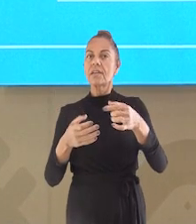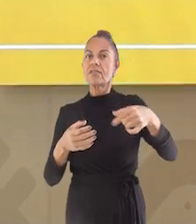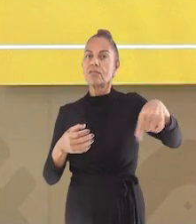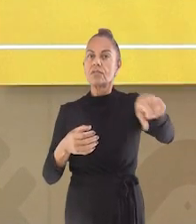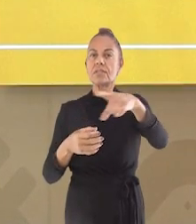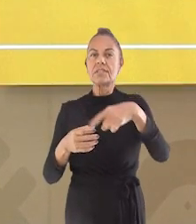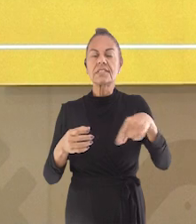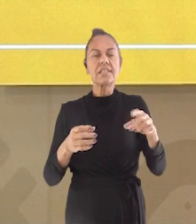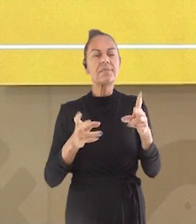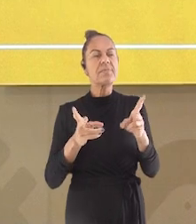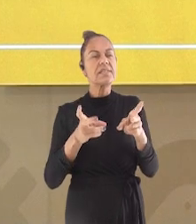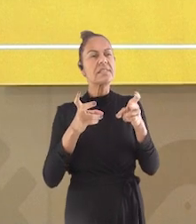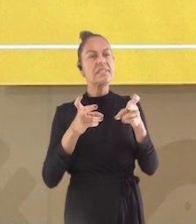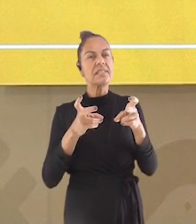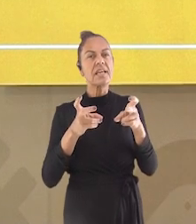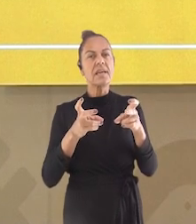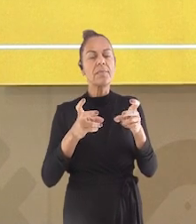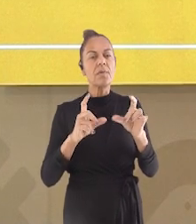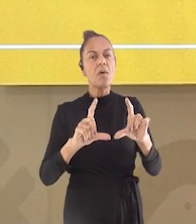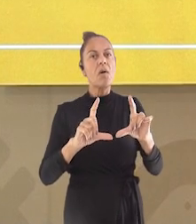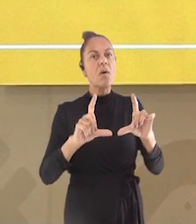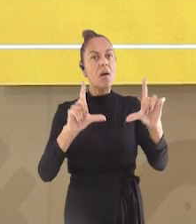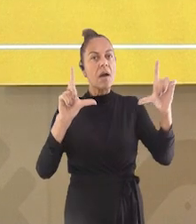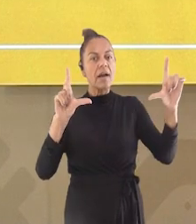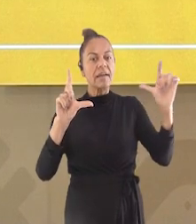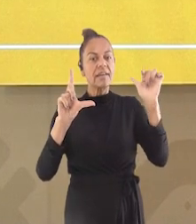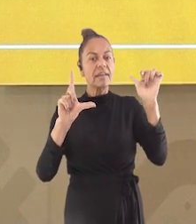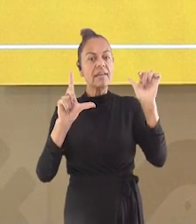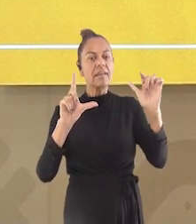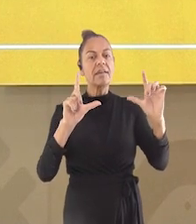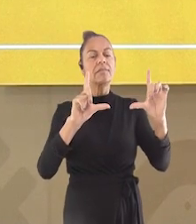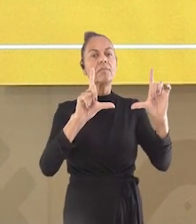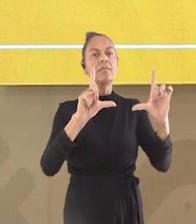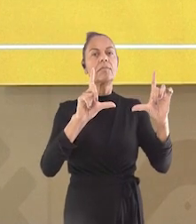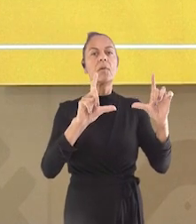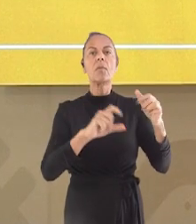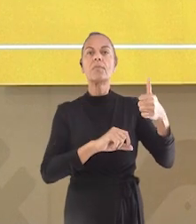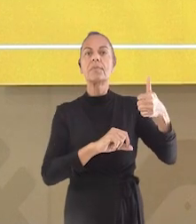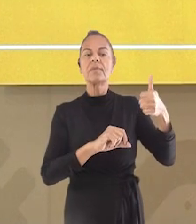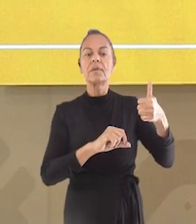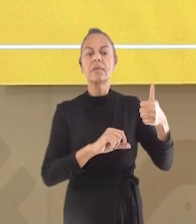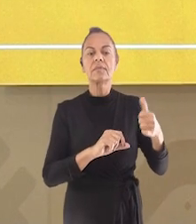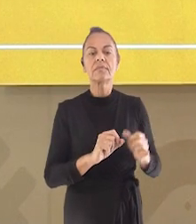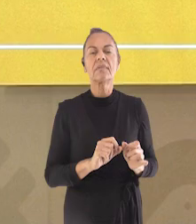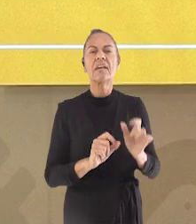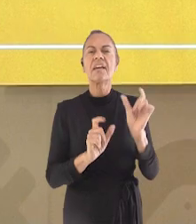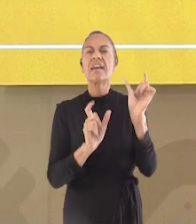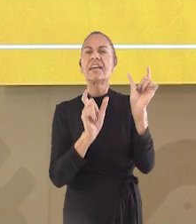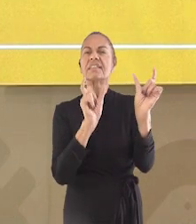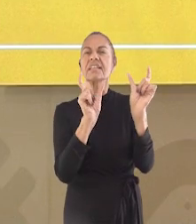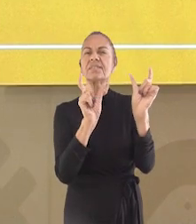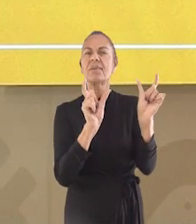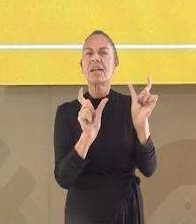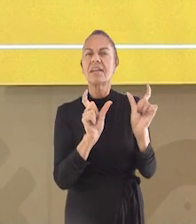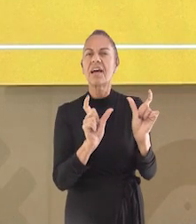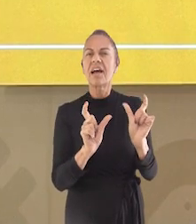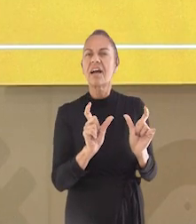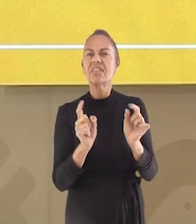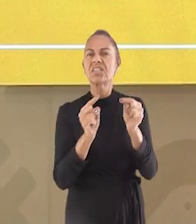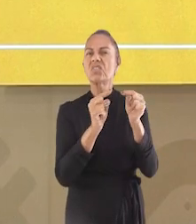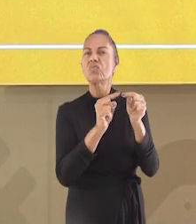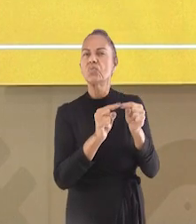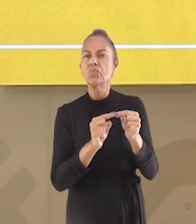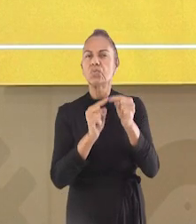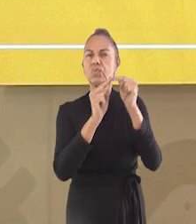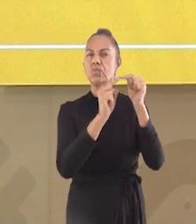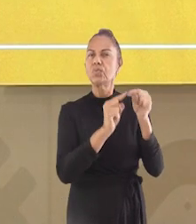você dê uma olhada nas palavras que estão no balão, dentro do primeiro quadrinho. Você sabe o que essas palavras